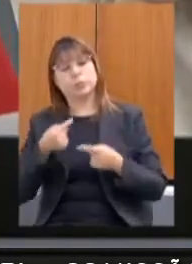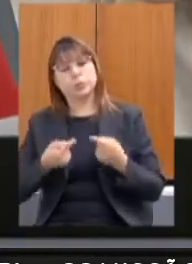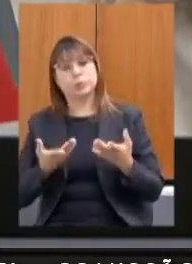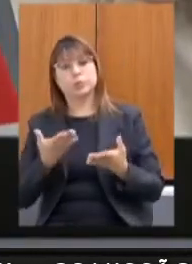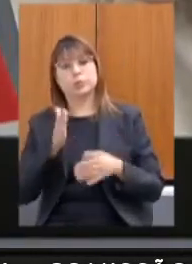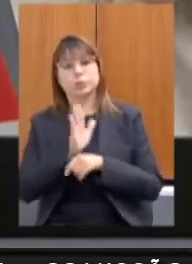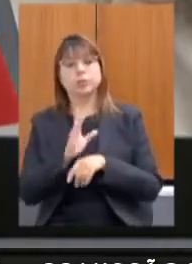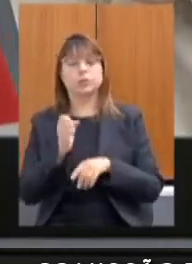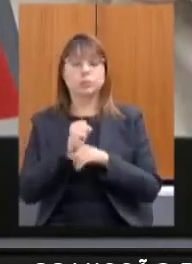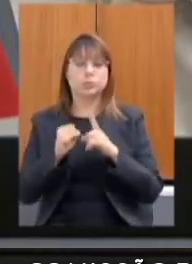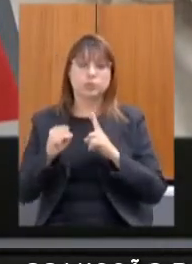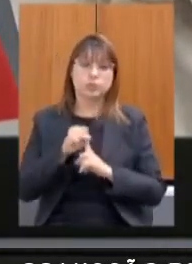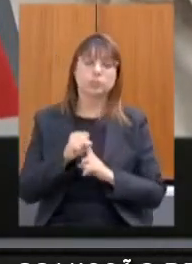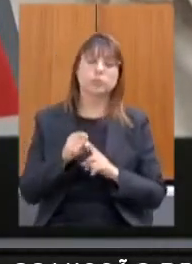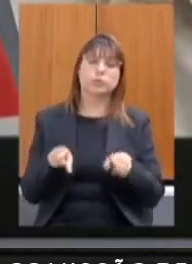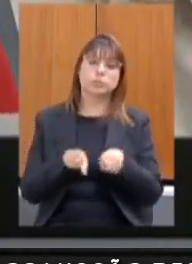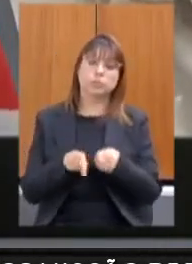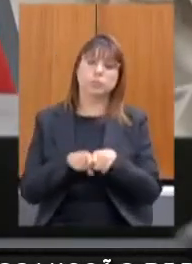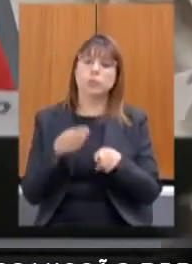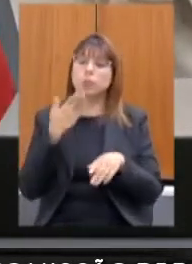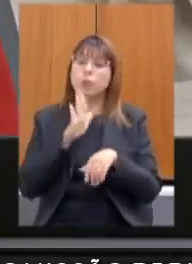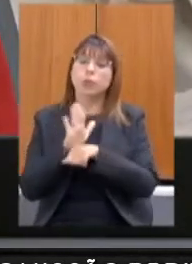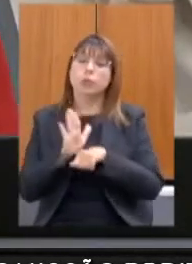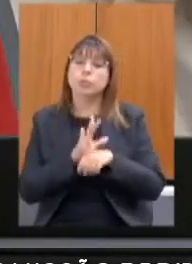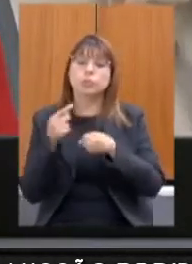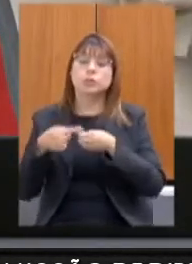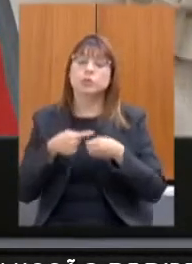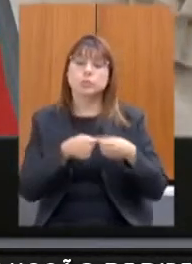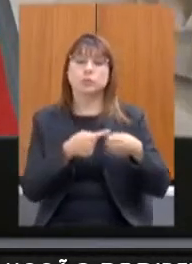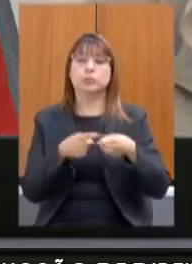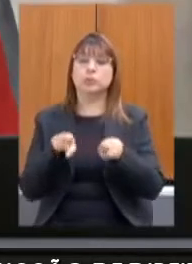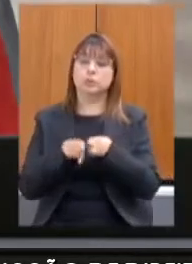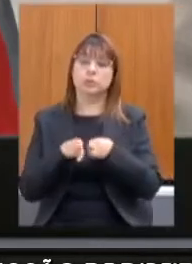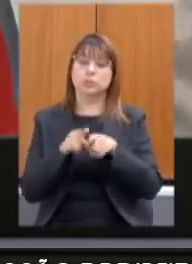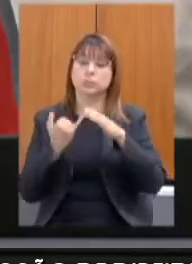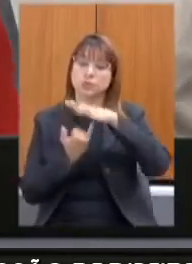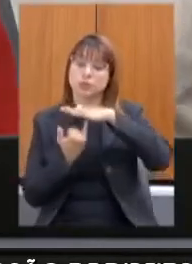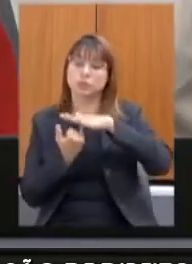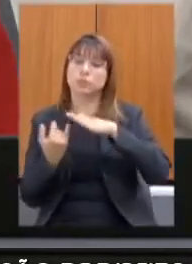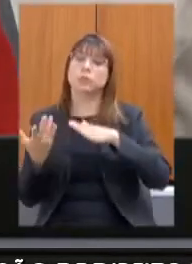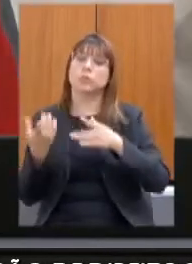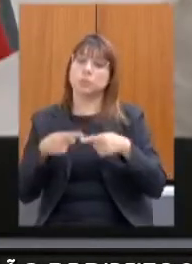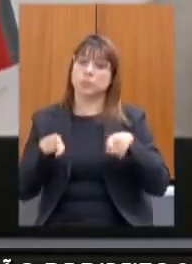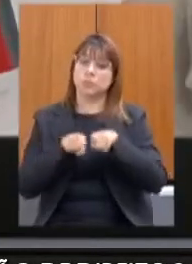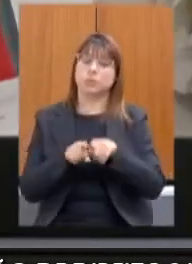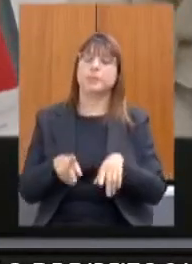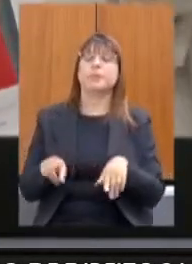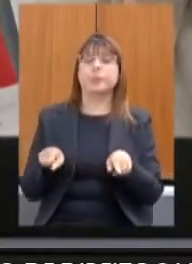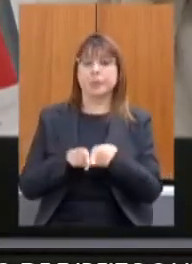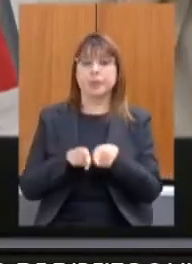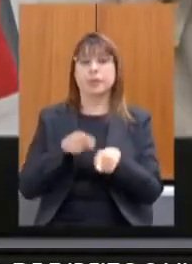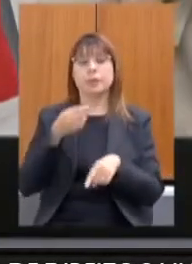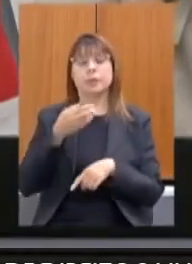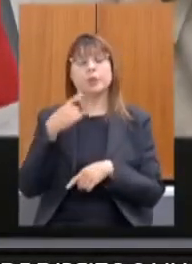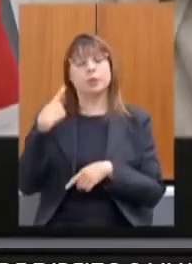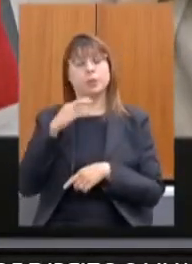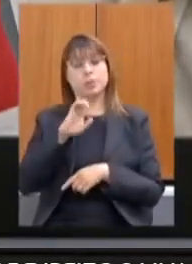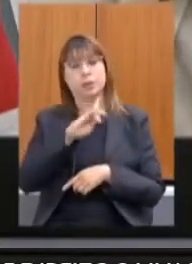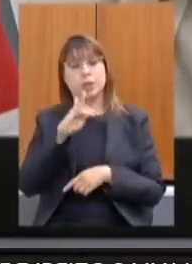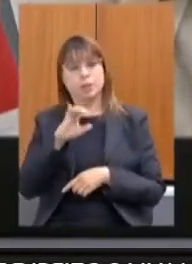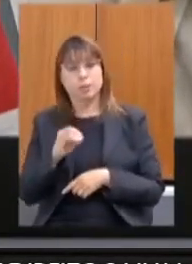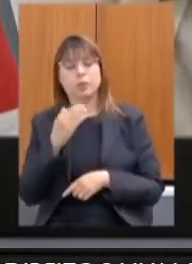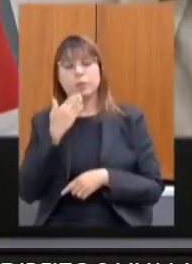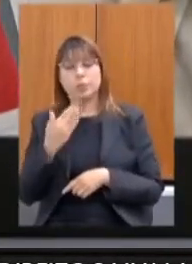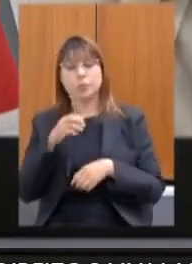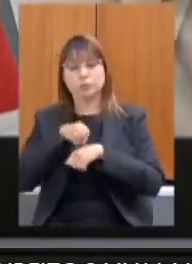medidas de apoio oferecidas pelo Estado aos municípios e as entidades parceiras nesta área o deputado Celinho Citrocel solicita que seja